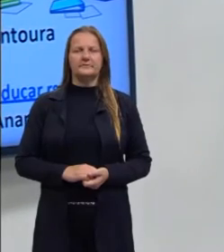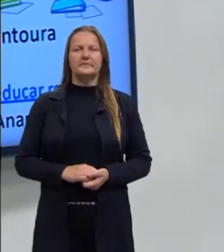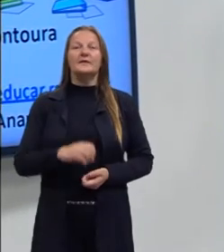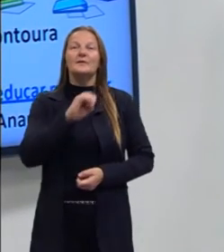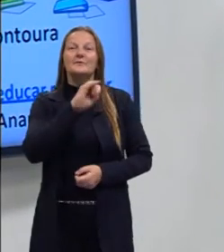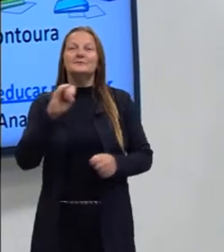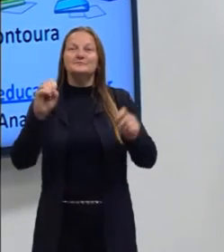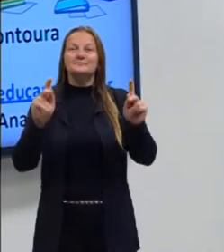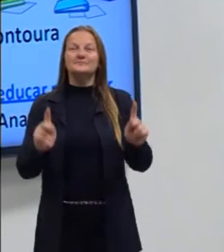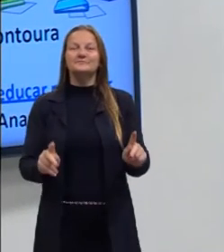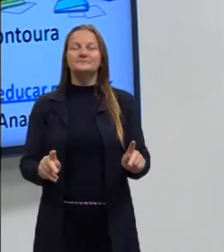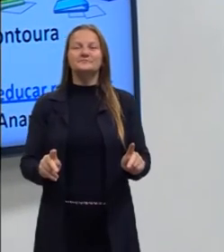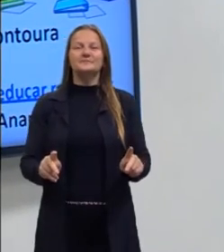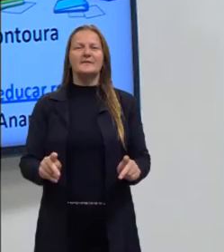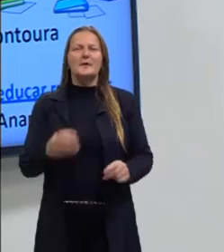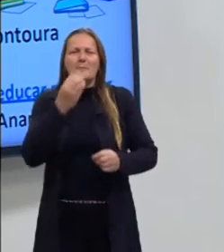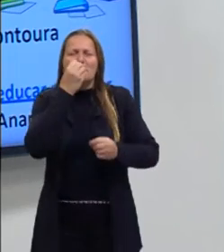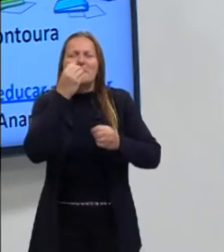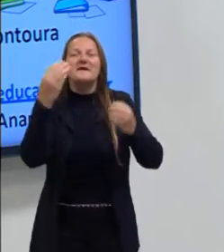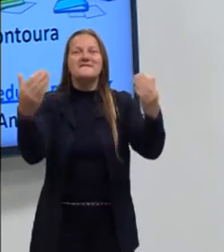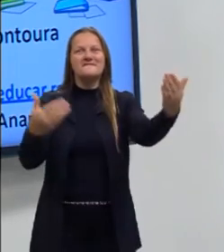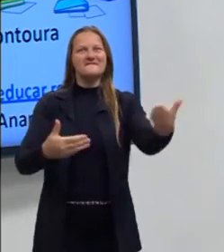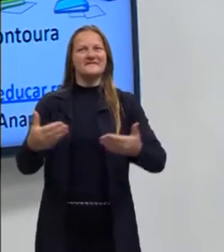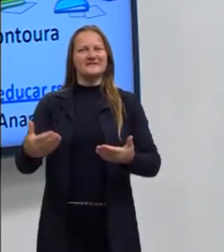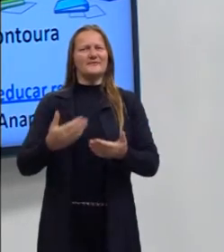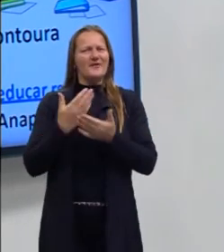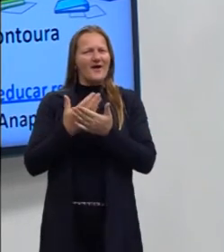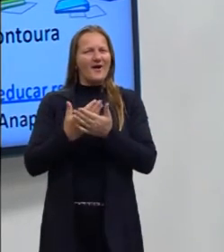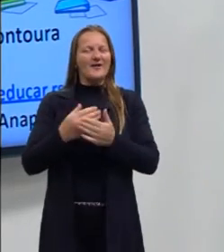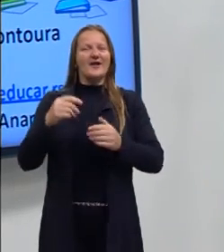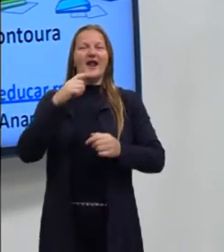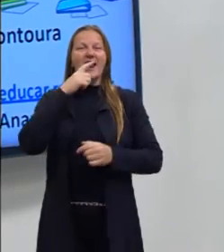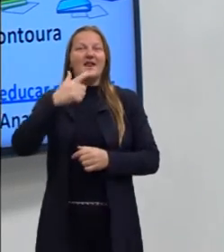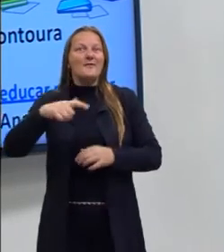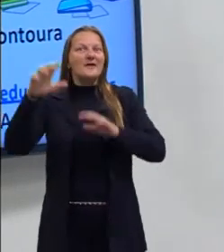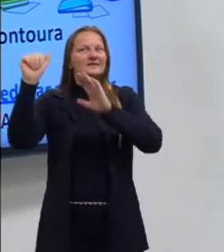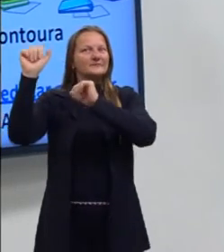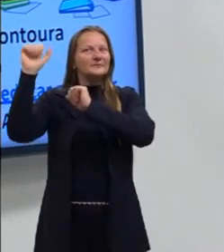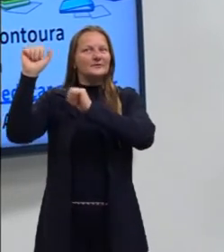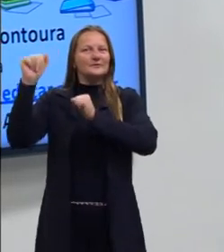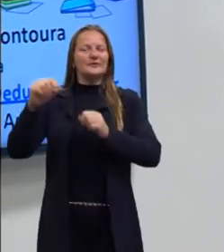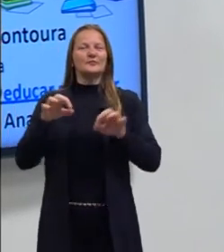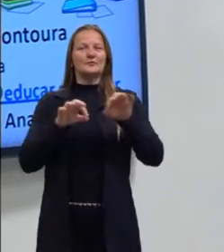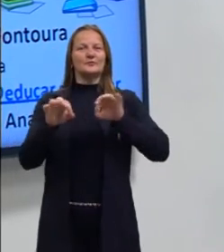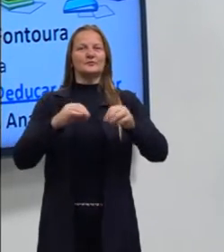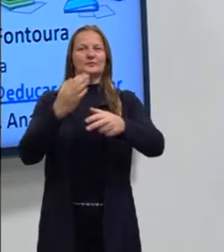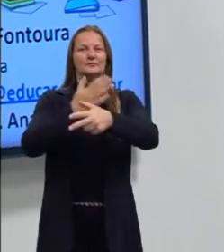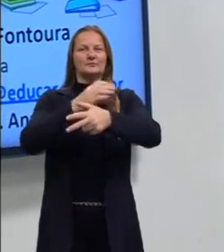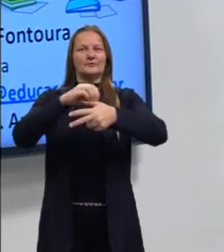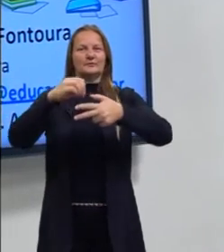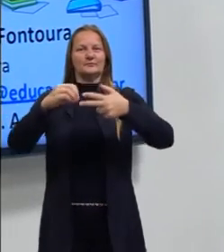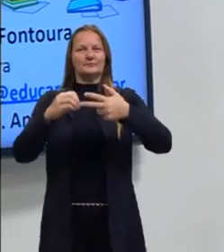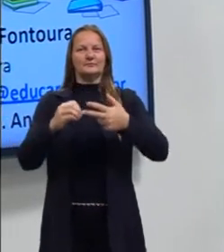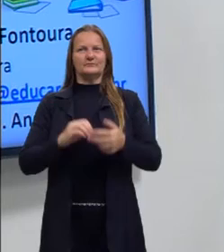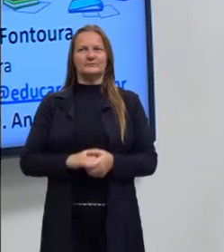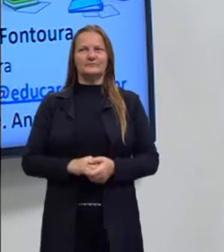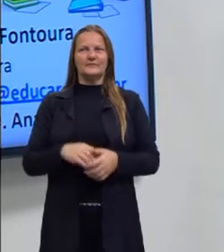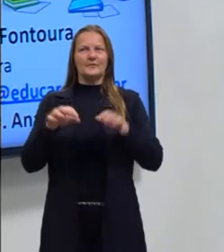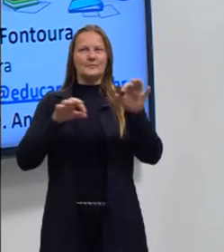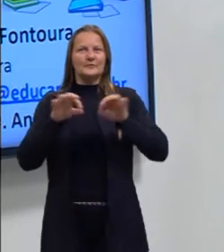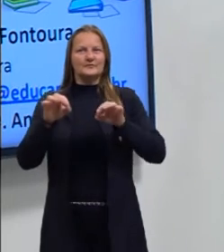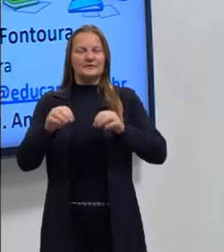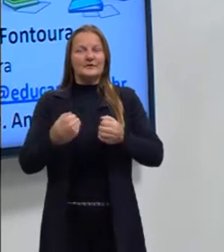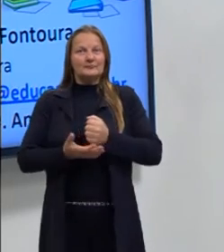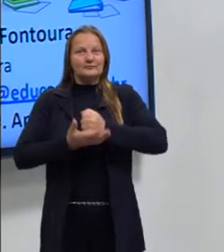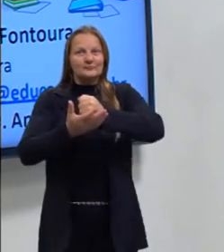Olá, carinhos! Bem-vindos para mais uma classe de língua espanhola do nosso projeto Pré-Enem. Projeto